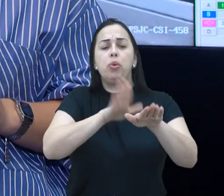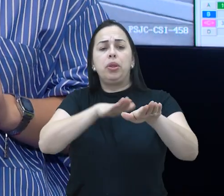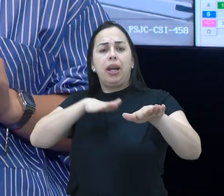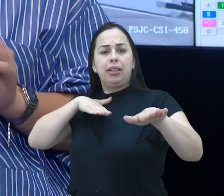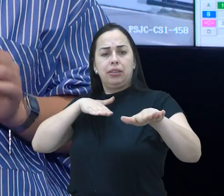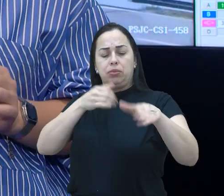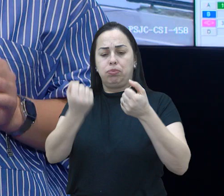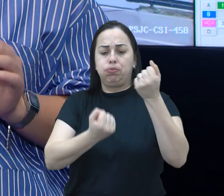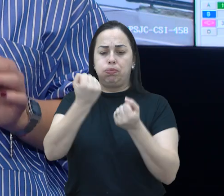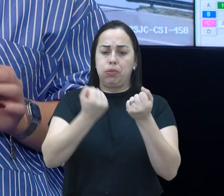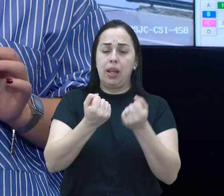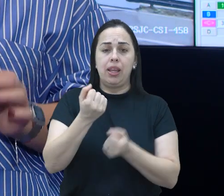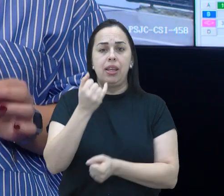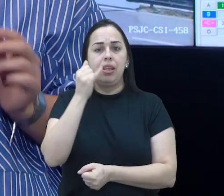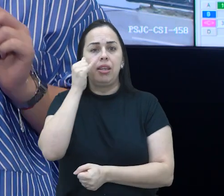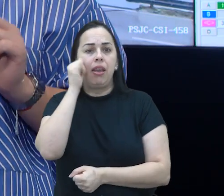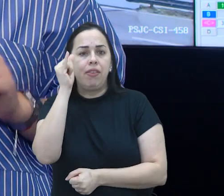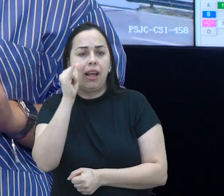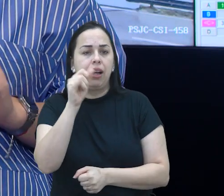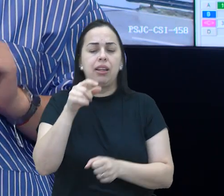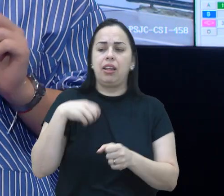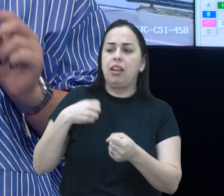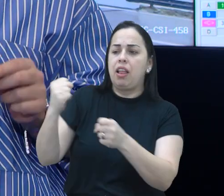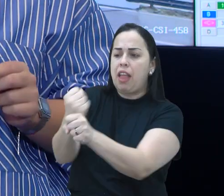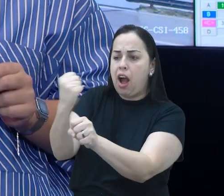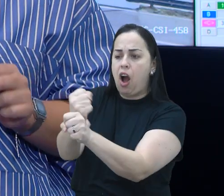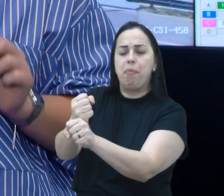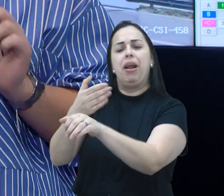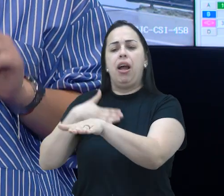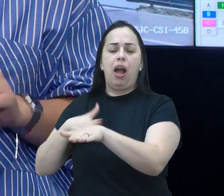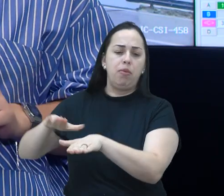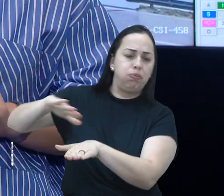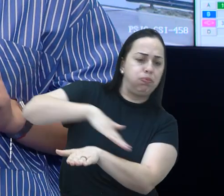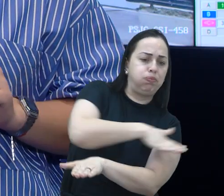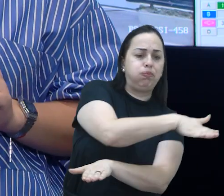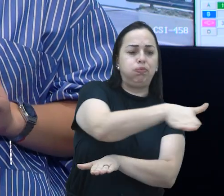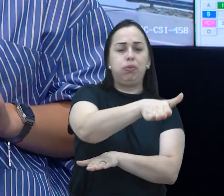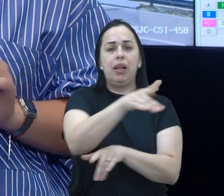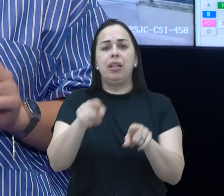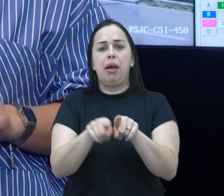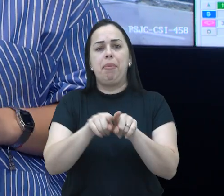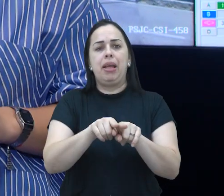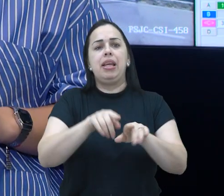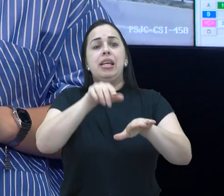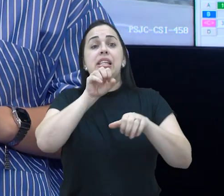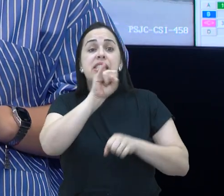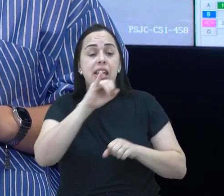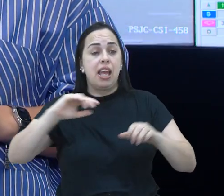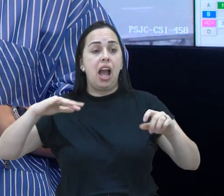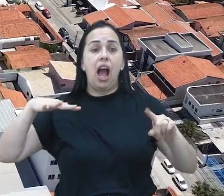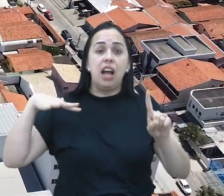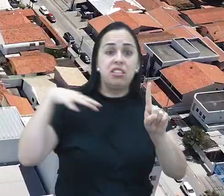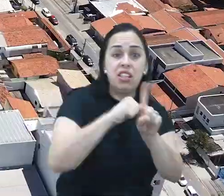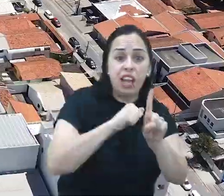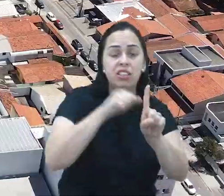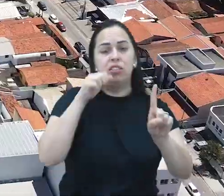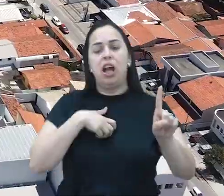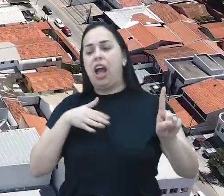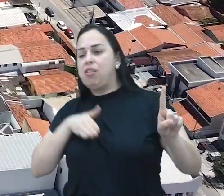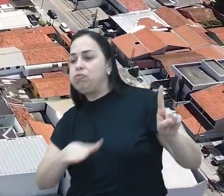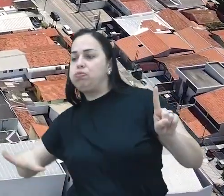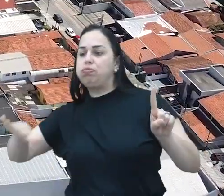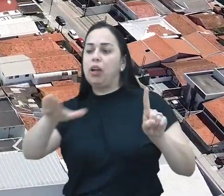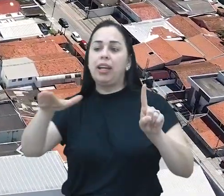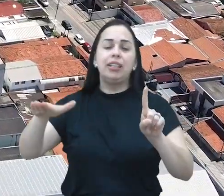cidade. Assim será possível evitar vias em obras ou interditadas e desviar de acidentes e congestionamentos. O projeto